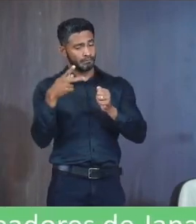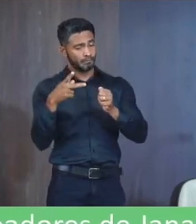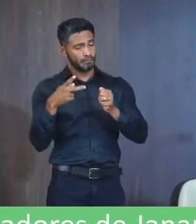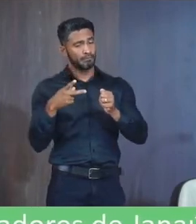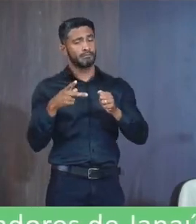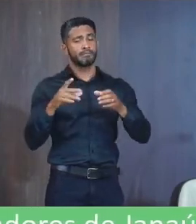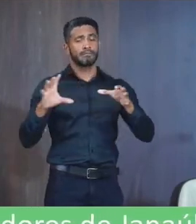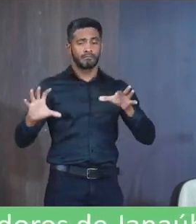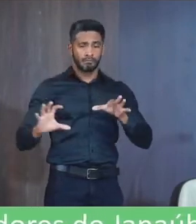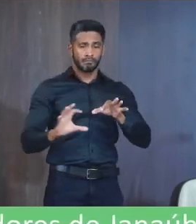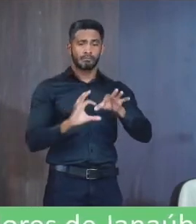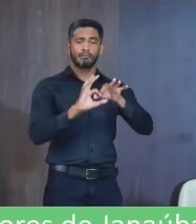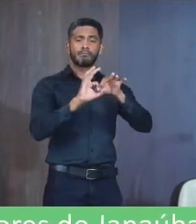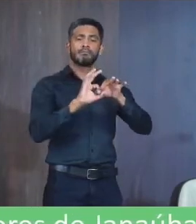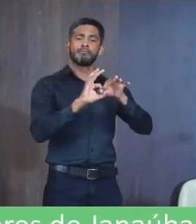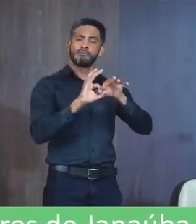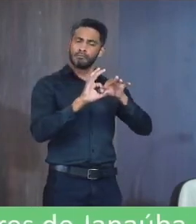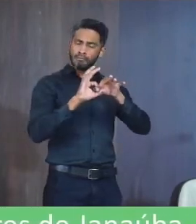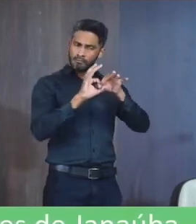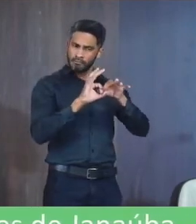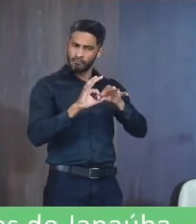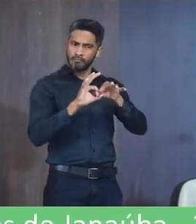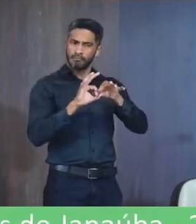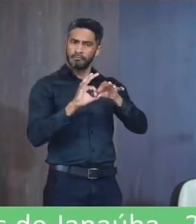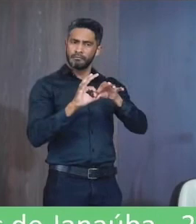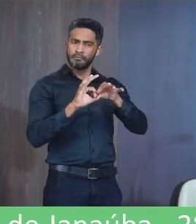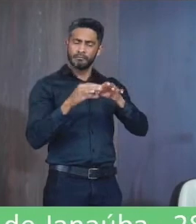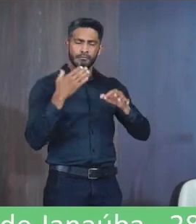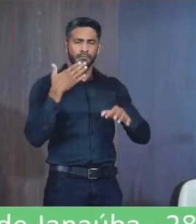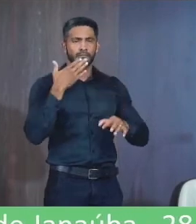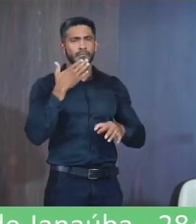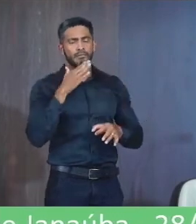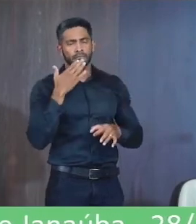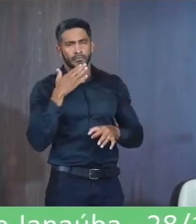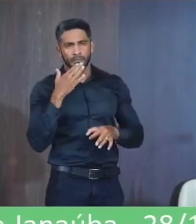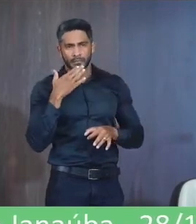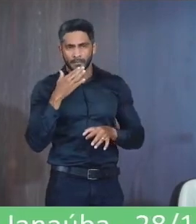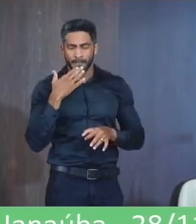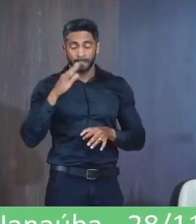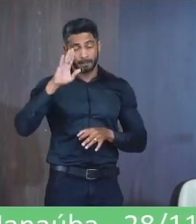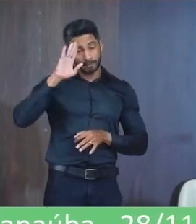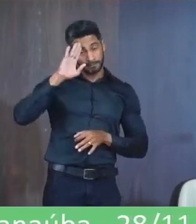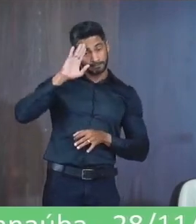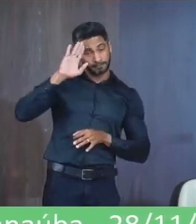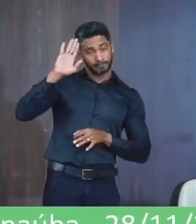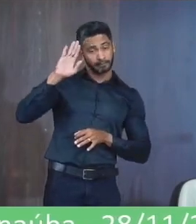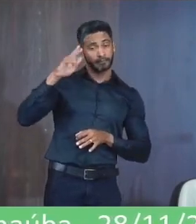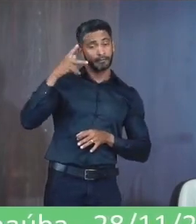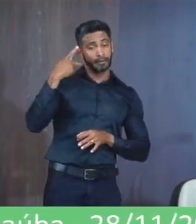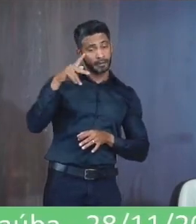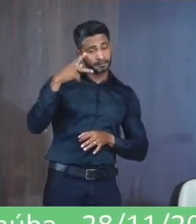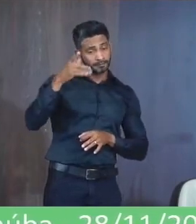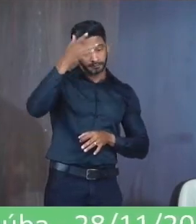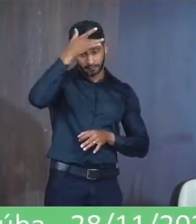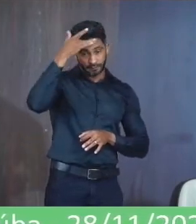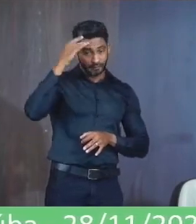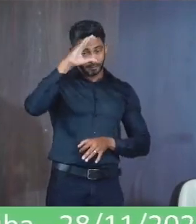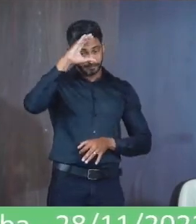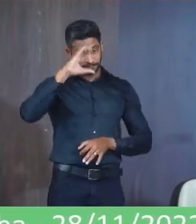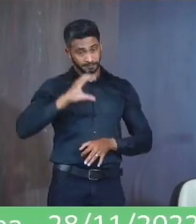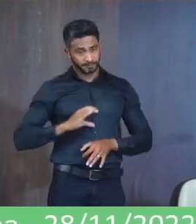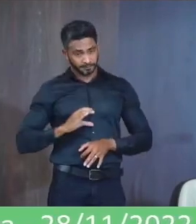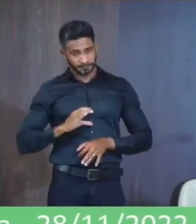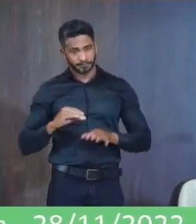Formando Uma parceria Forte Da qual Os principais Beneficiados São os cidadãos